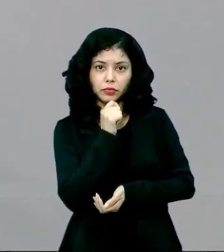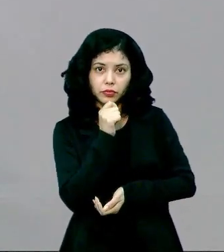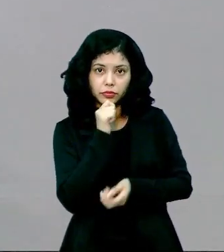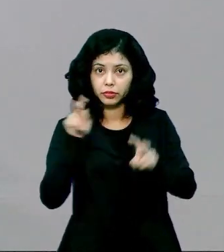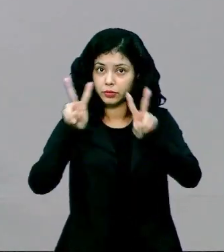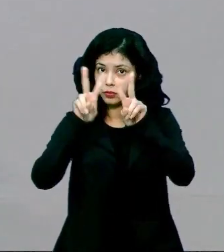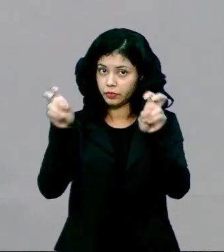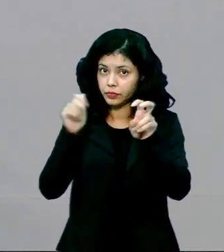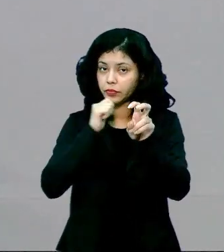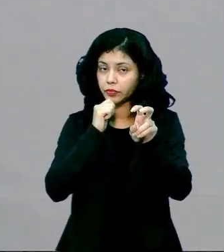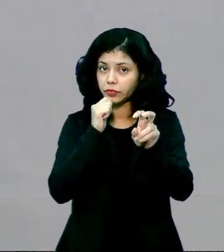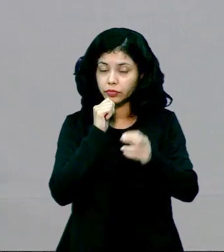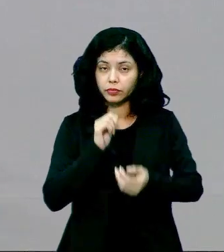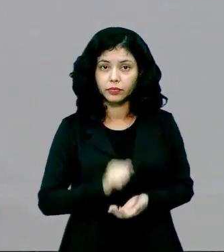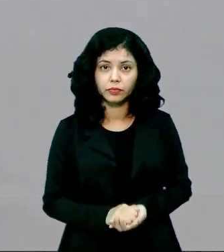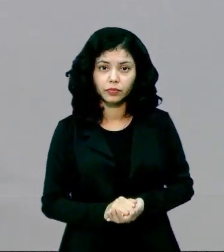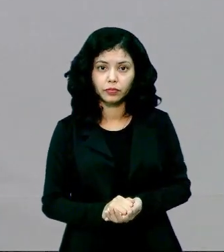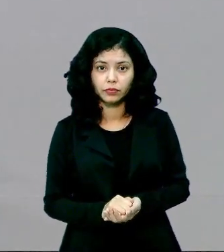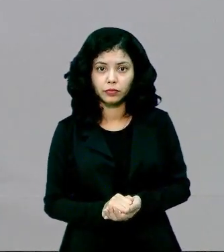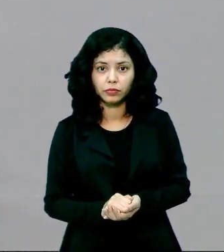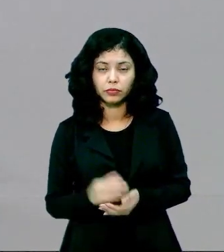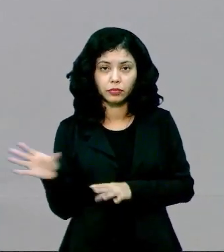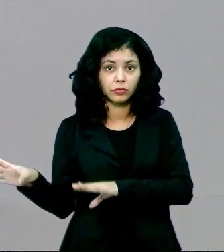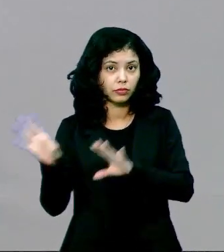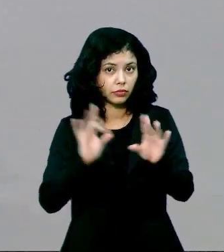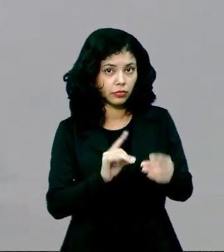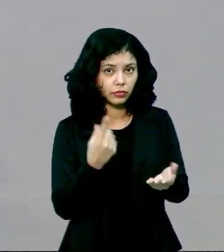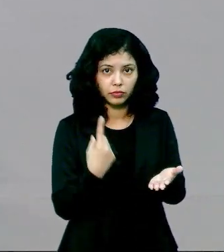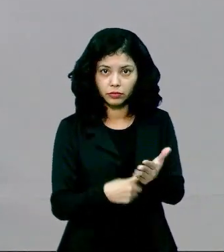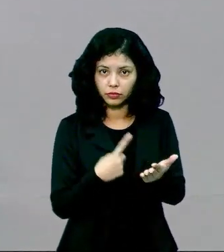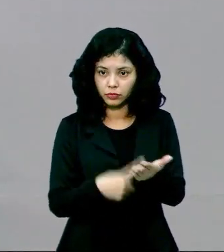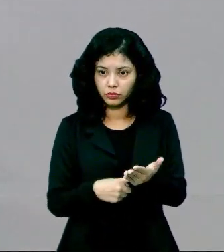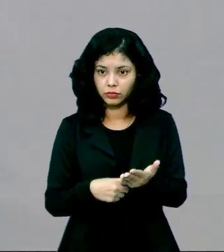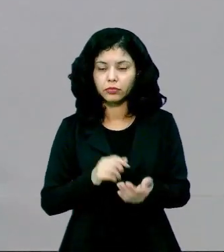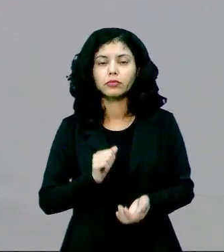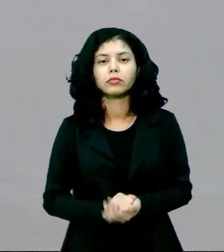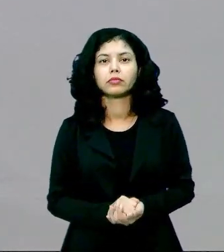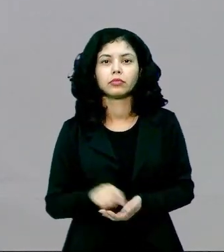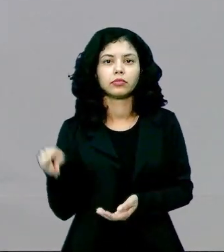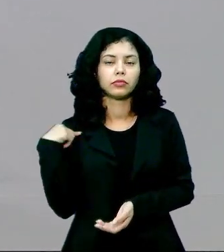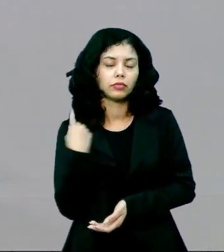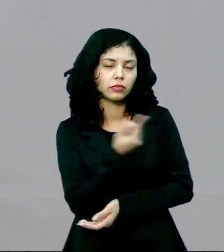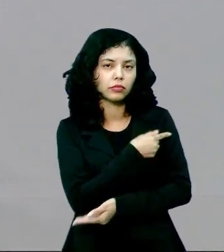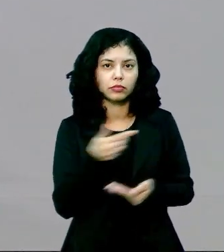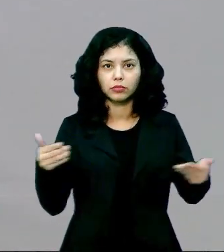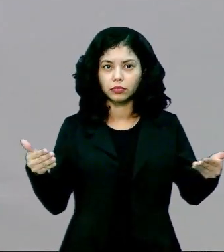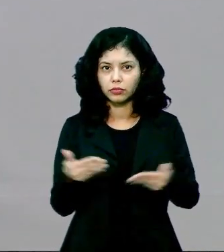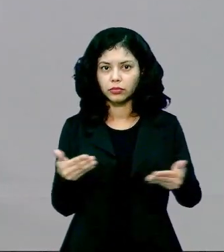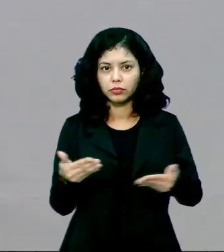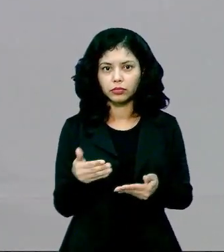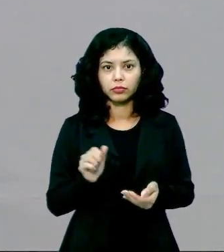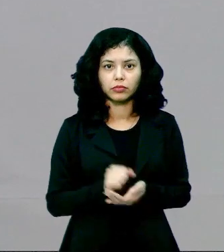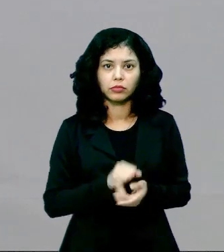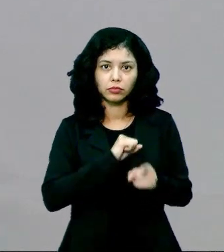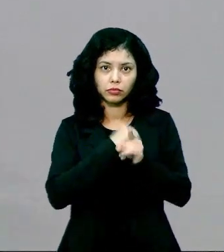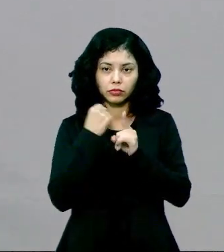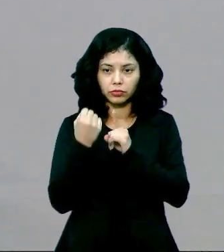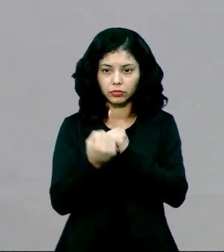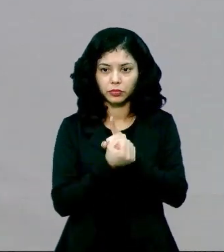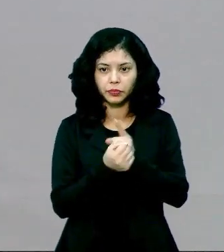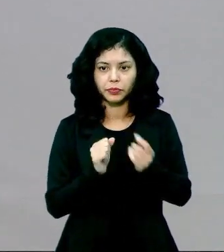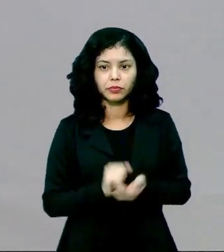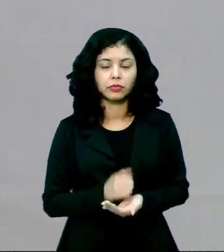um tema muito atual, quando nós levamos em consideração o nosso atual cenário social.